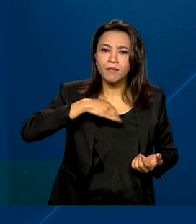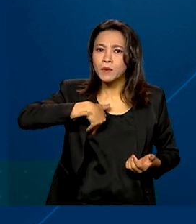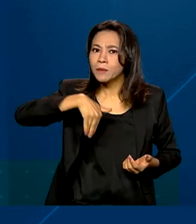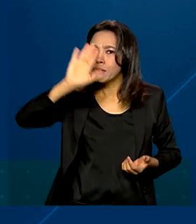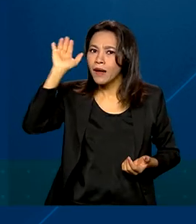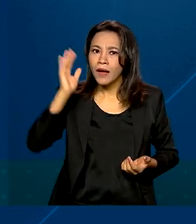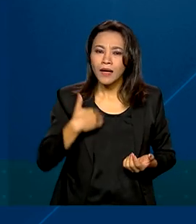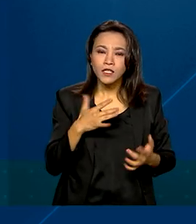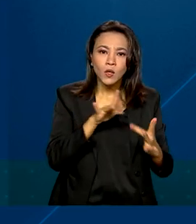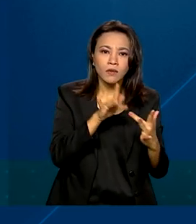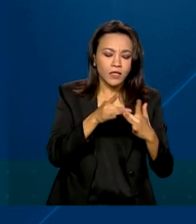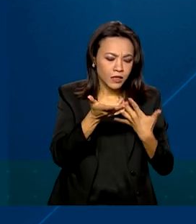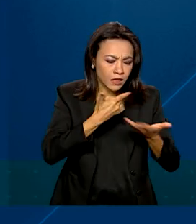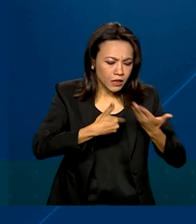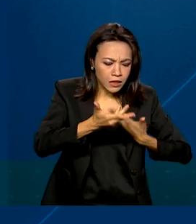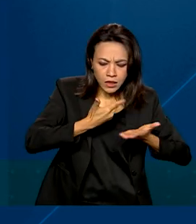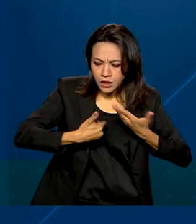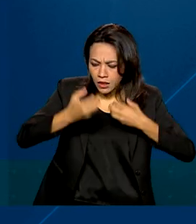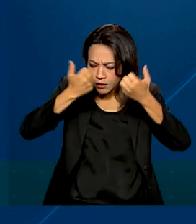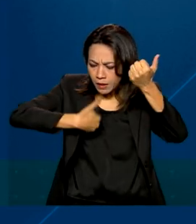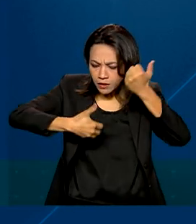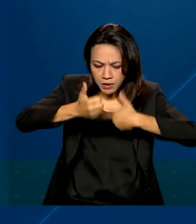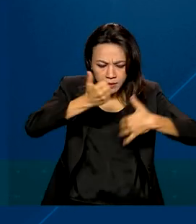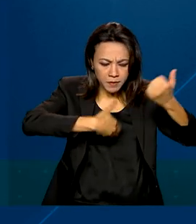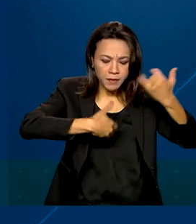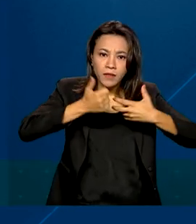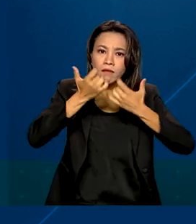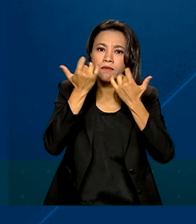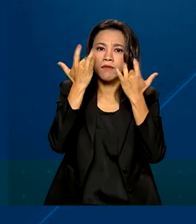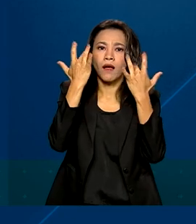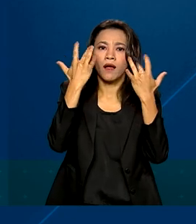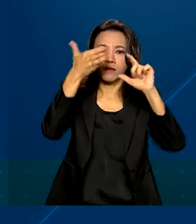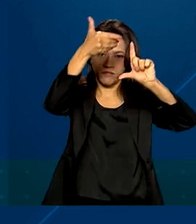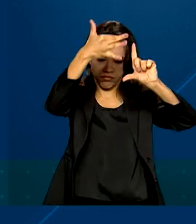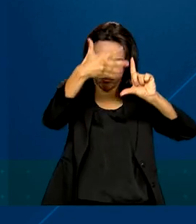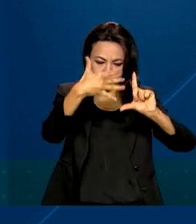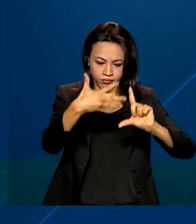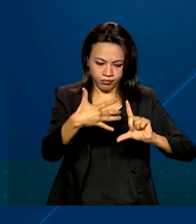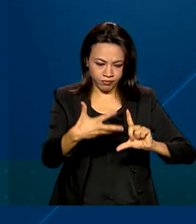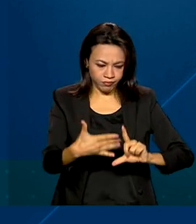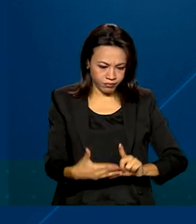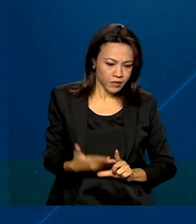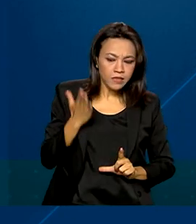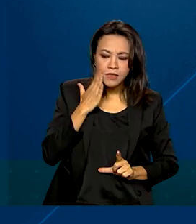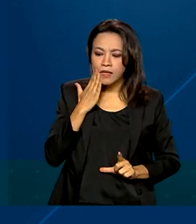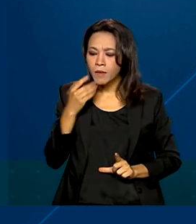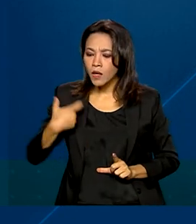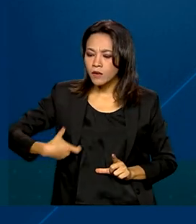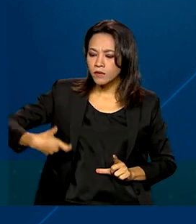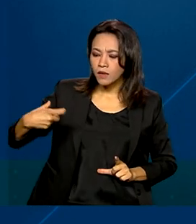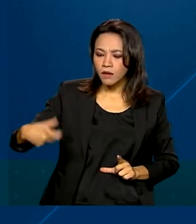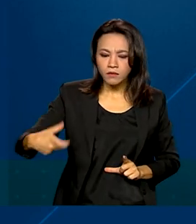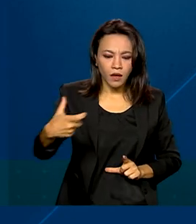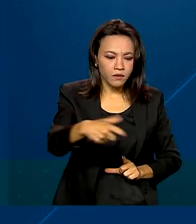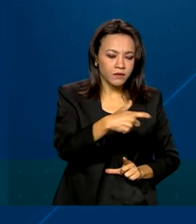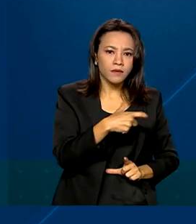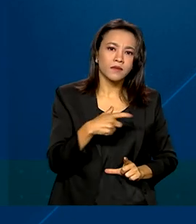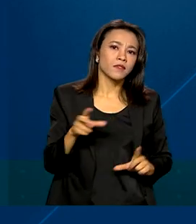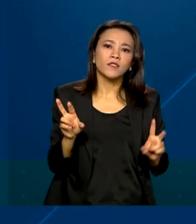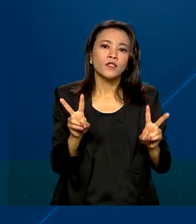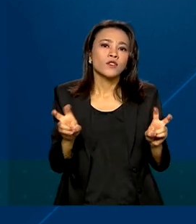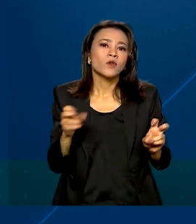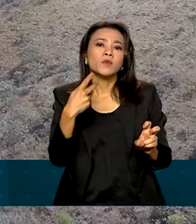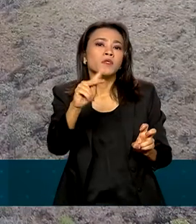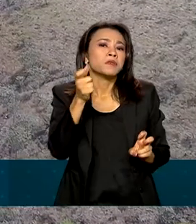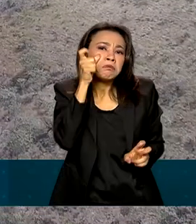diálogo e explicações e facilidade para o usuário localizar as questões do seu